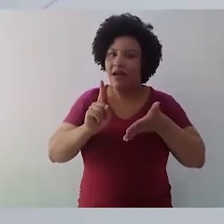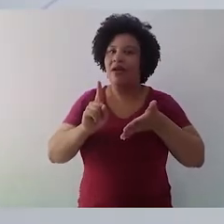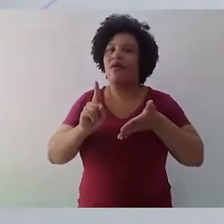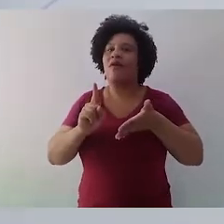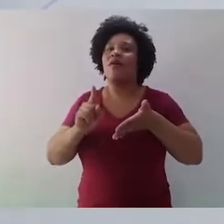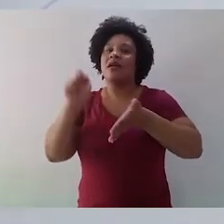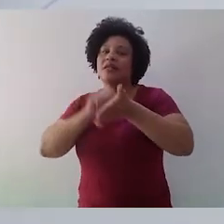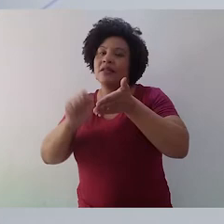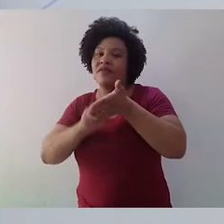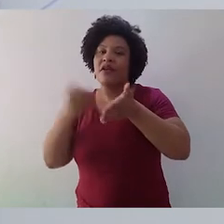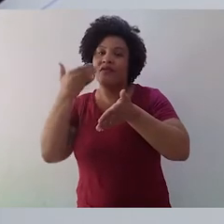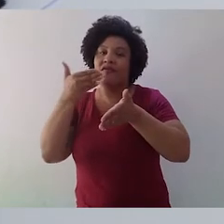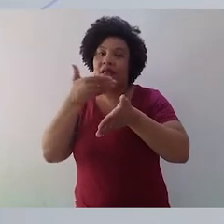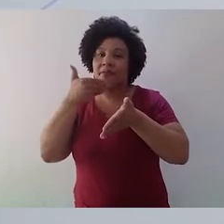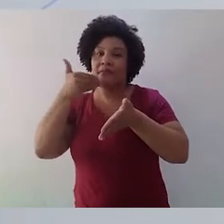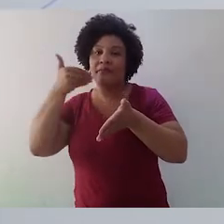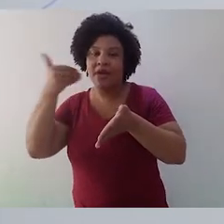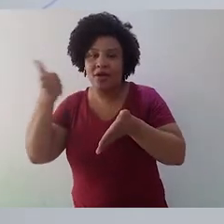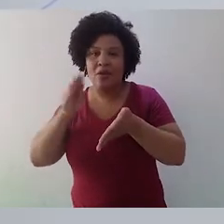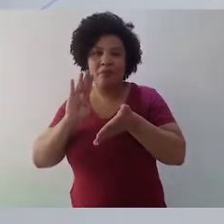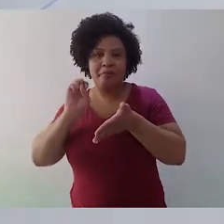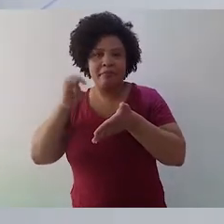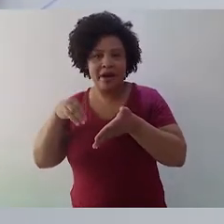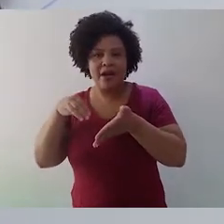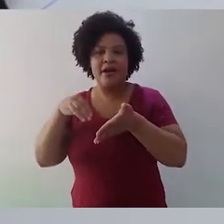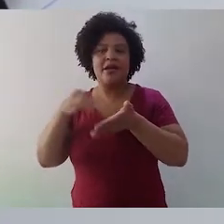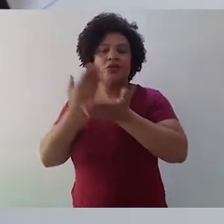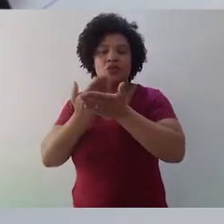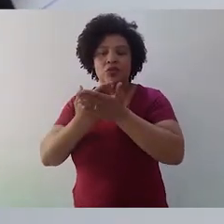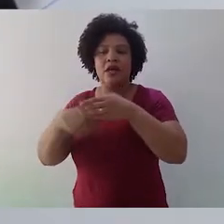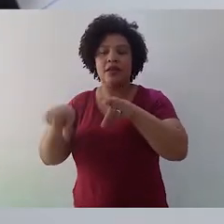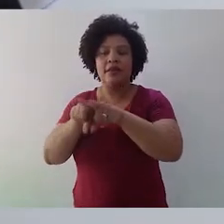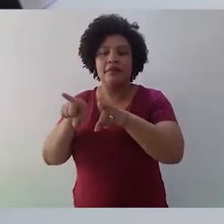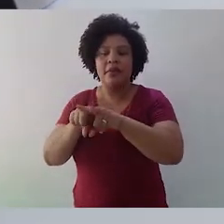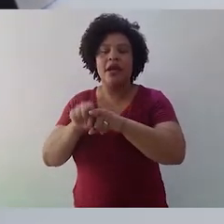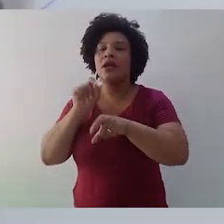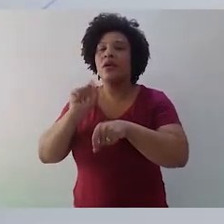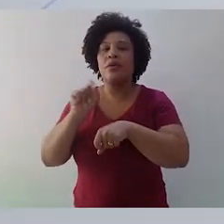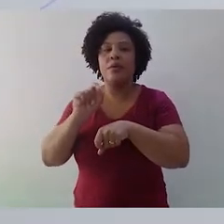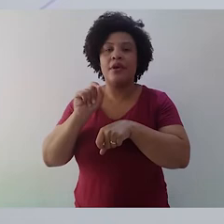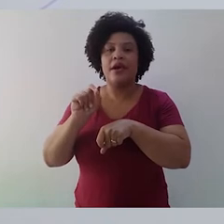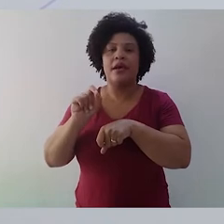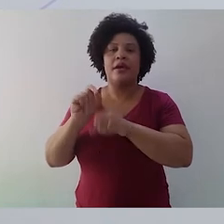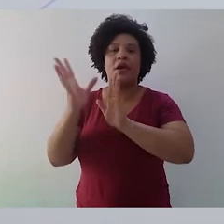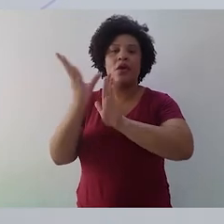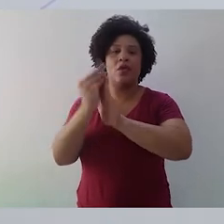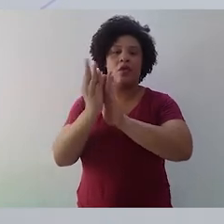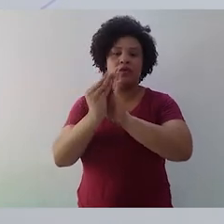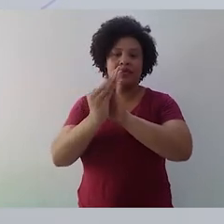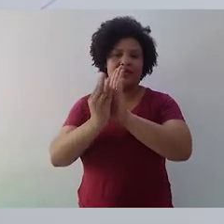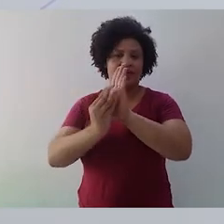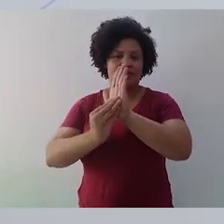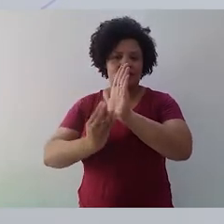os aspectos de conteúdo. Aliás, é nessa dicotomia